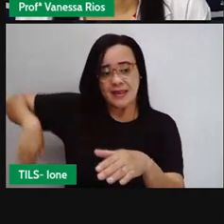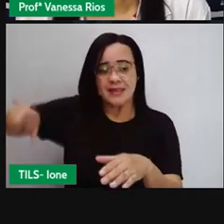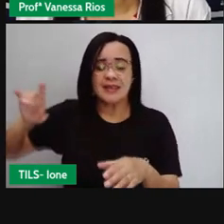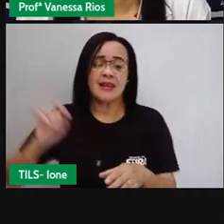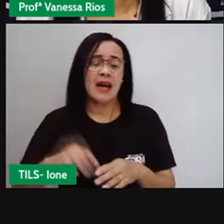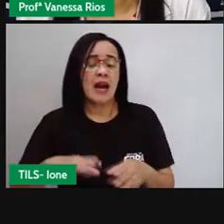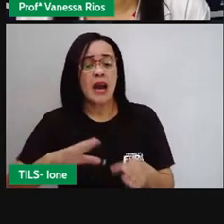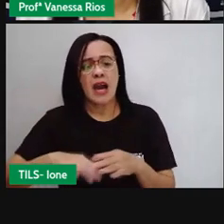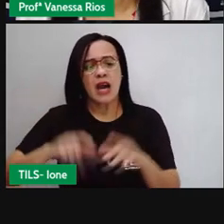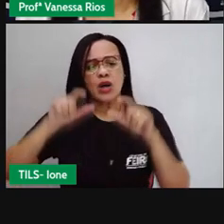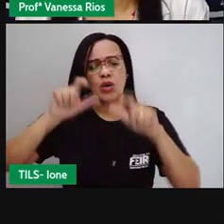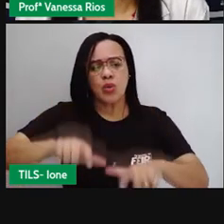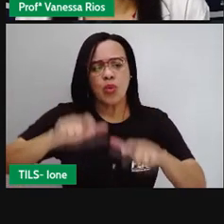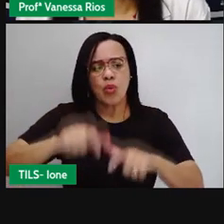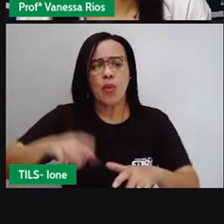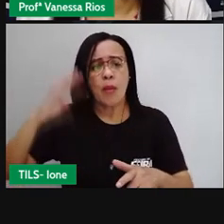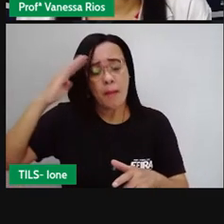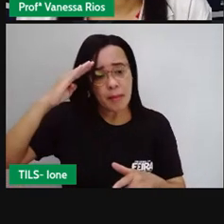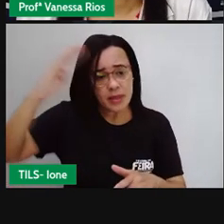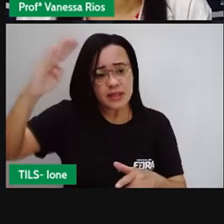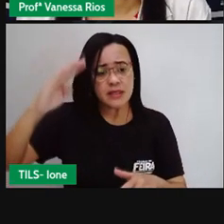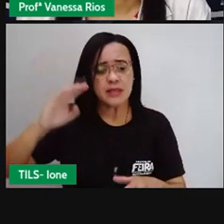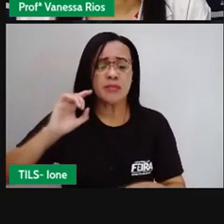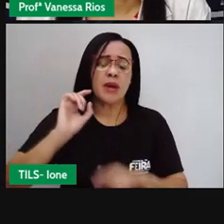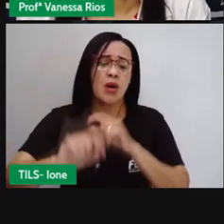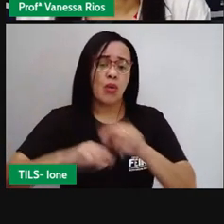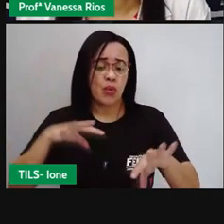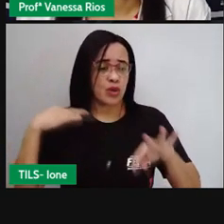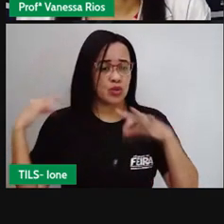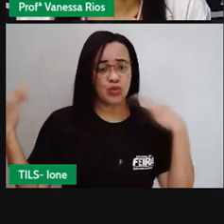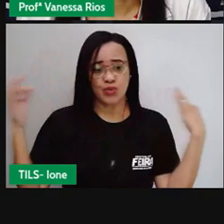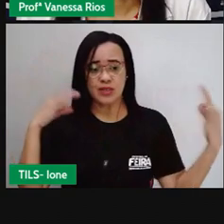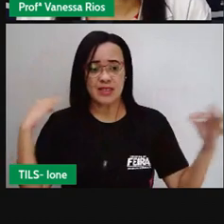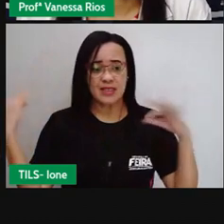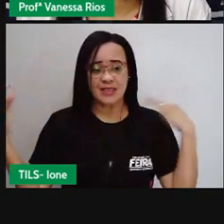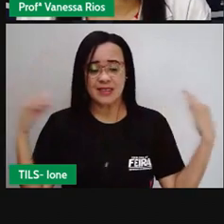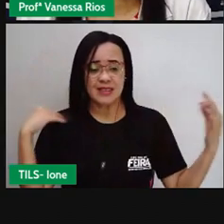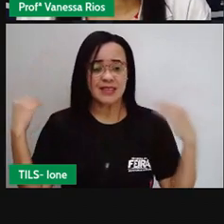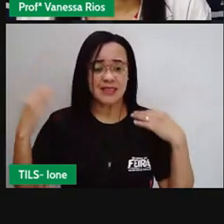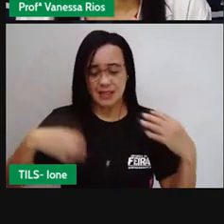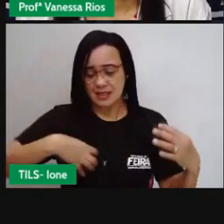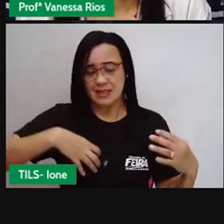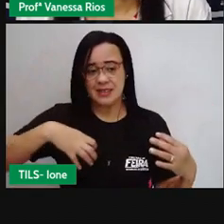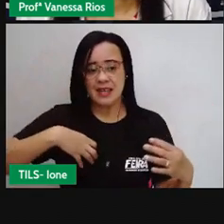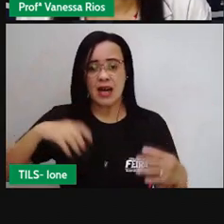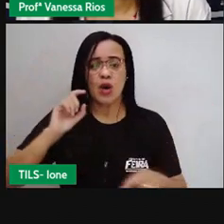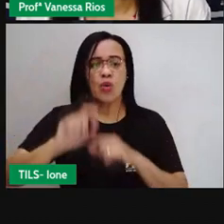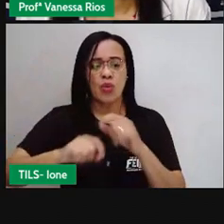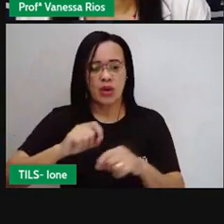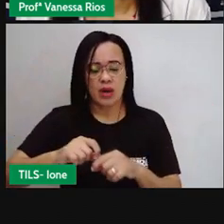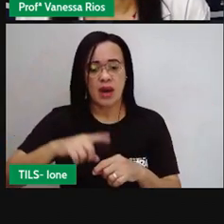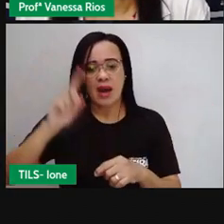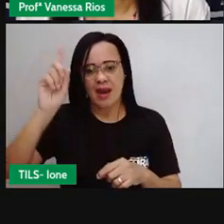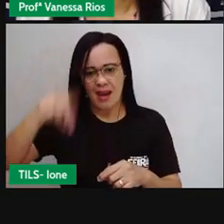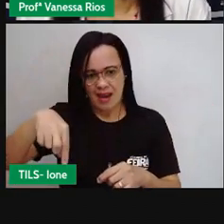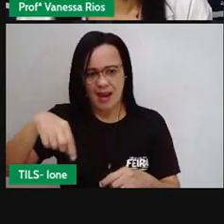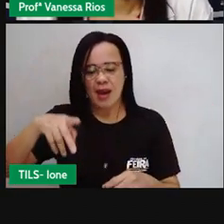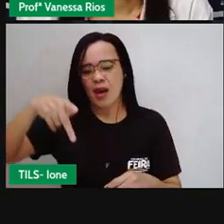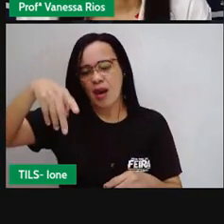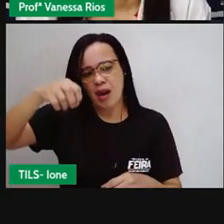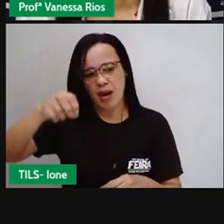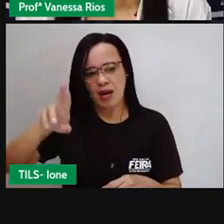pontos turísticos destacados aí na cidade de Salvador, que é o Porto da Bar. E aí a gente observa aí o